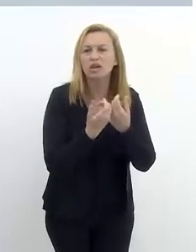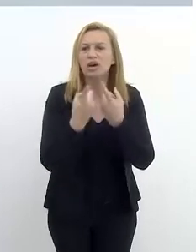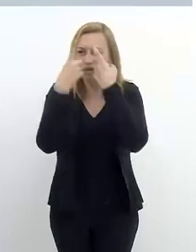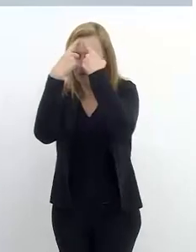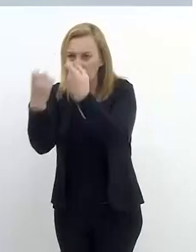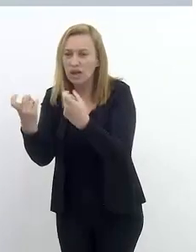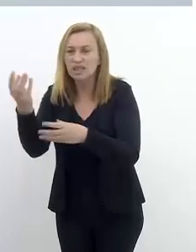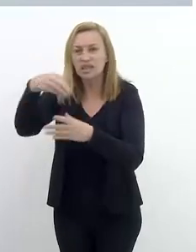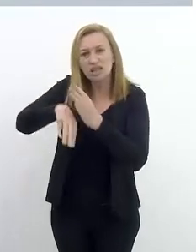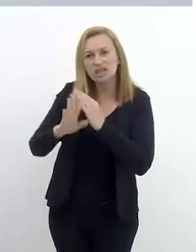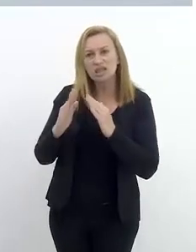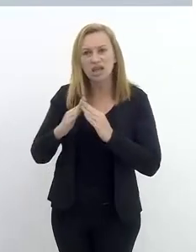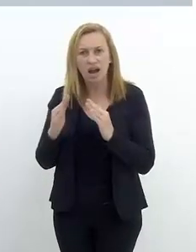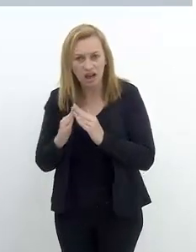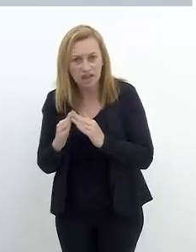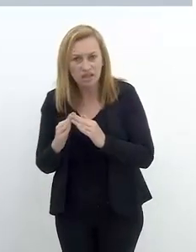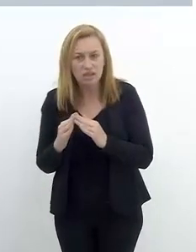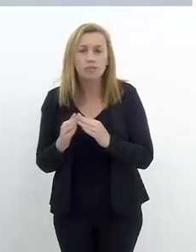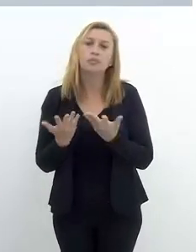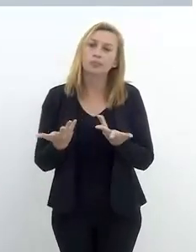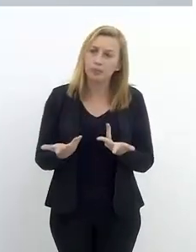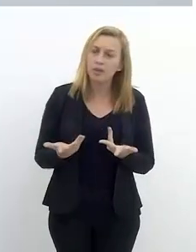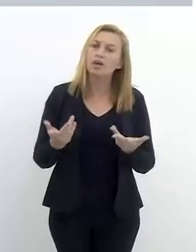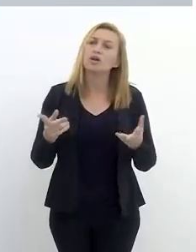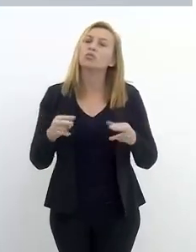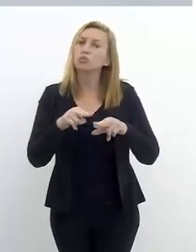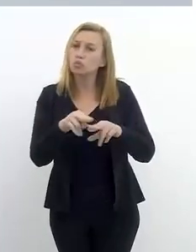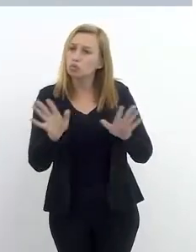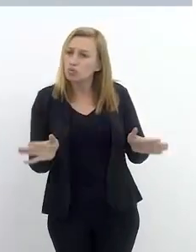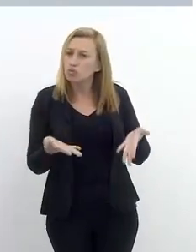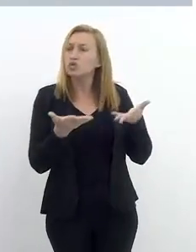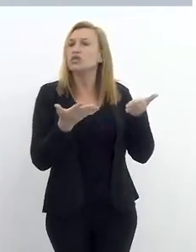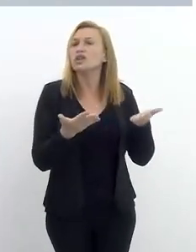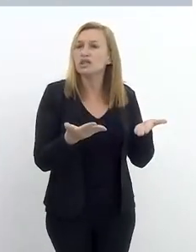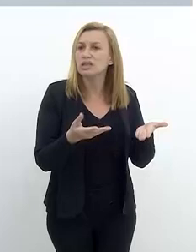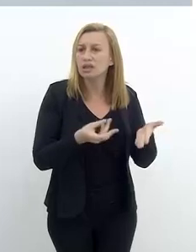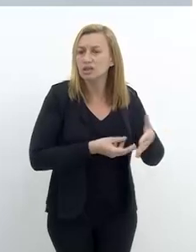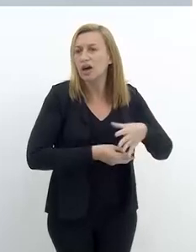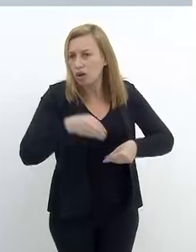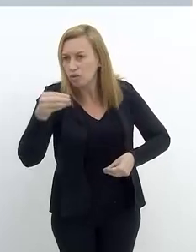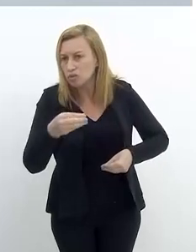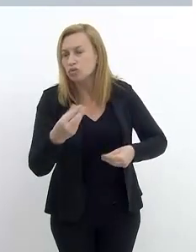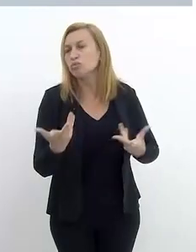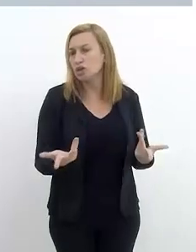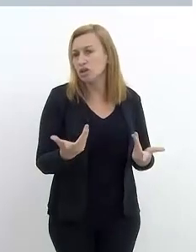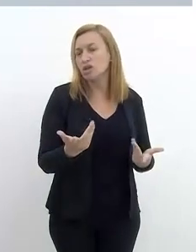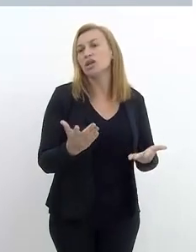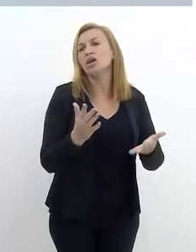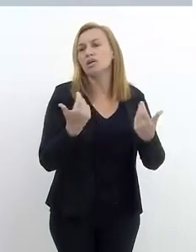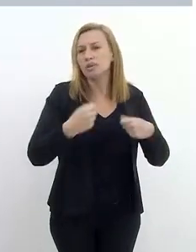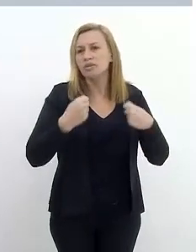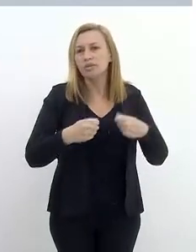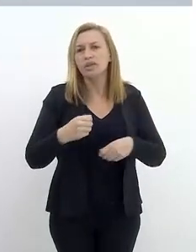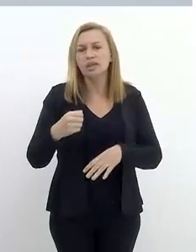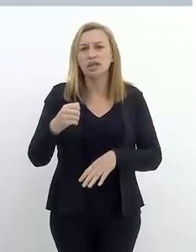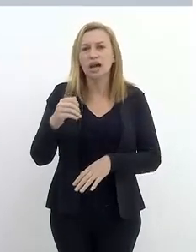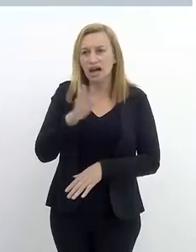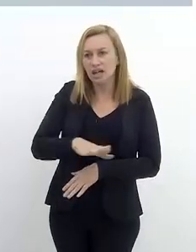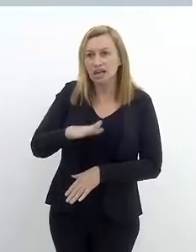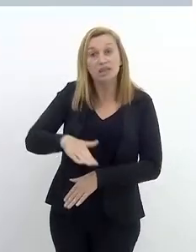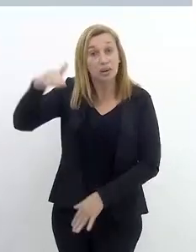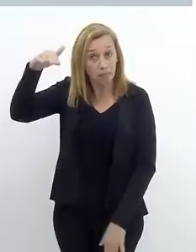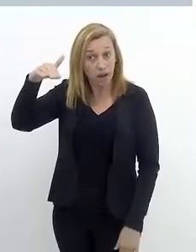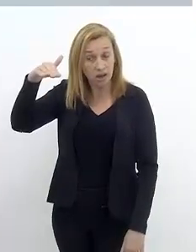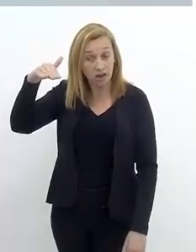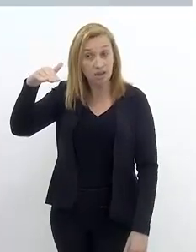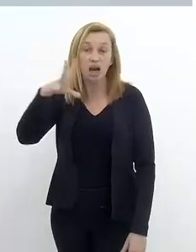doméstica, situações dentro de casa que acabam motivando a saída. E aí, no caso, principalmente das crianças maiores, um